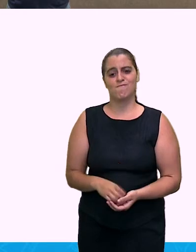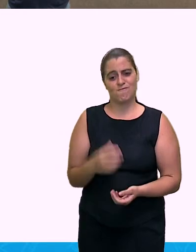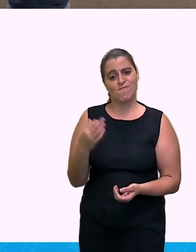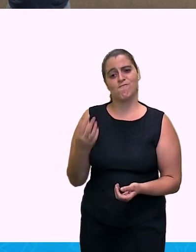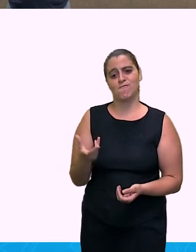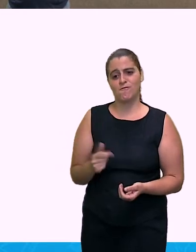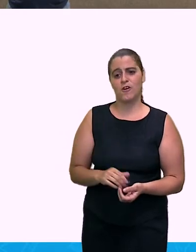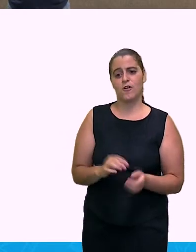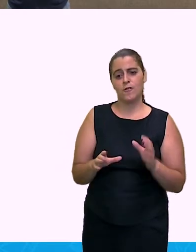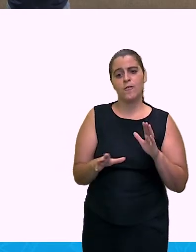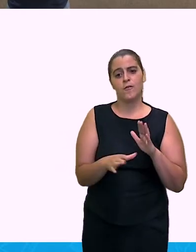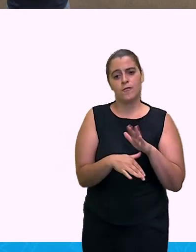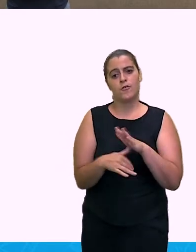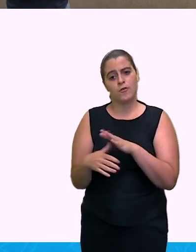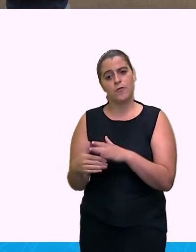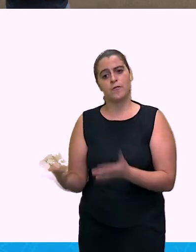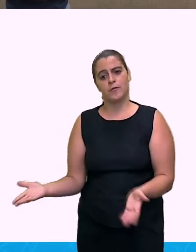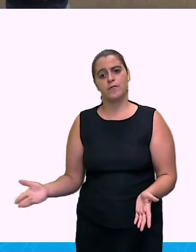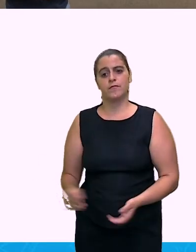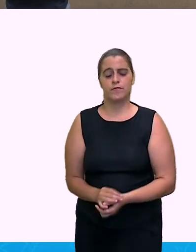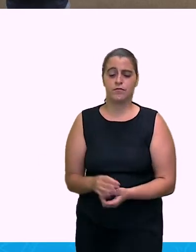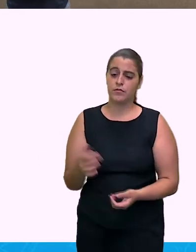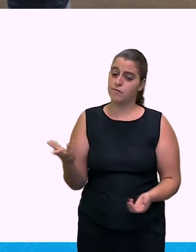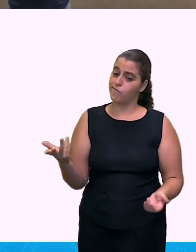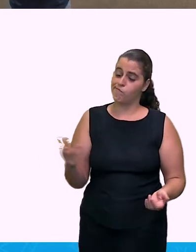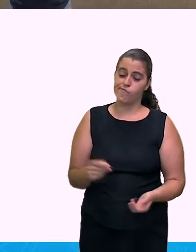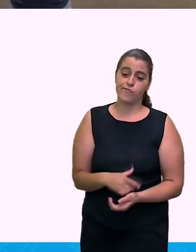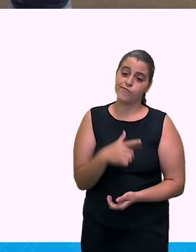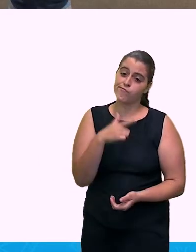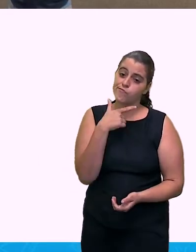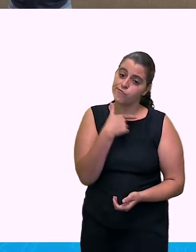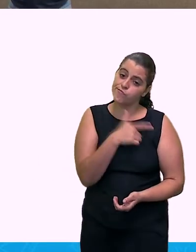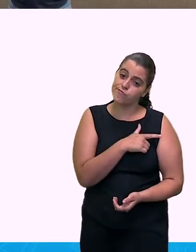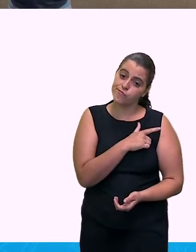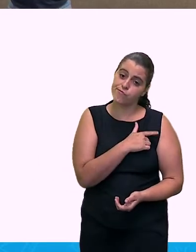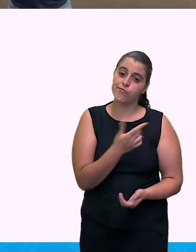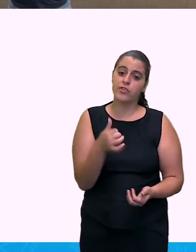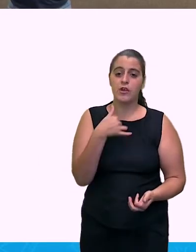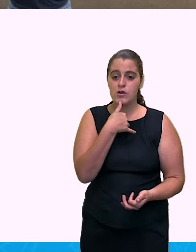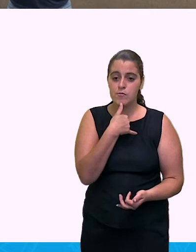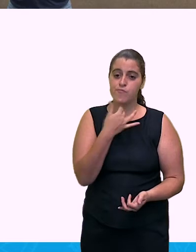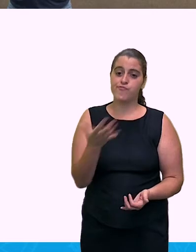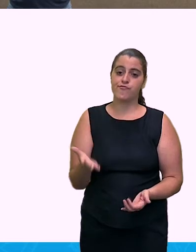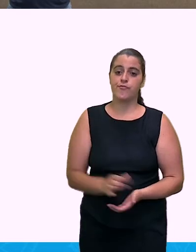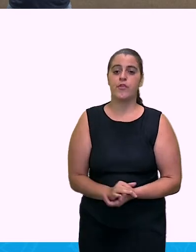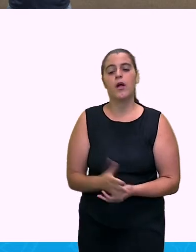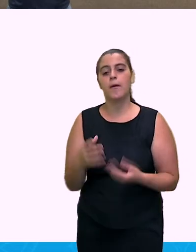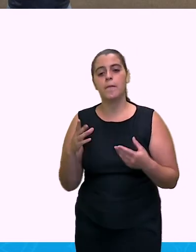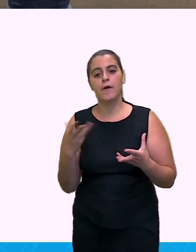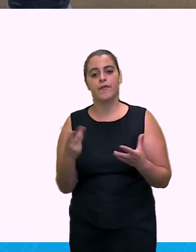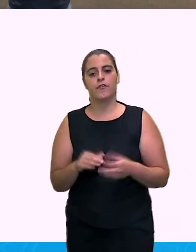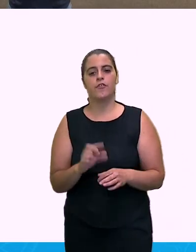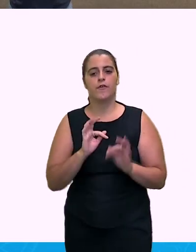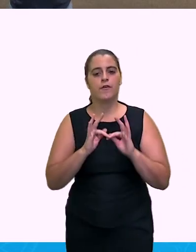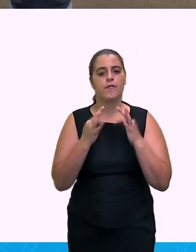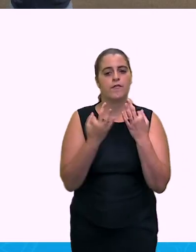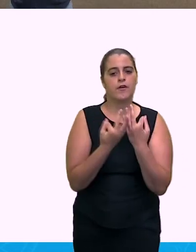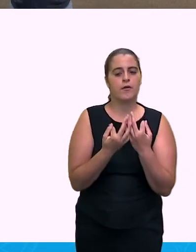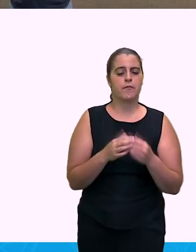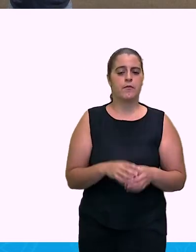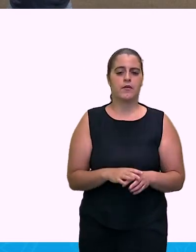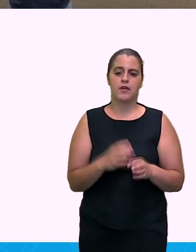um preço muito alto, que não compensou, né? E eles tiveram as famílias